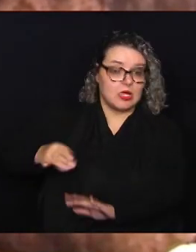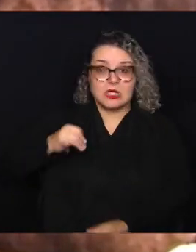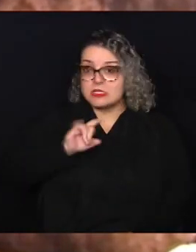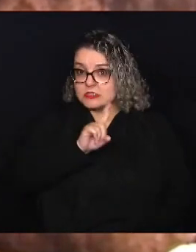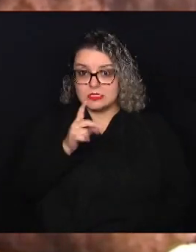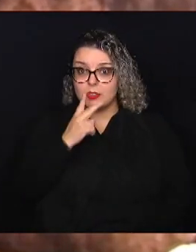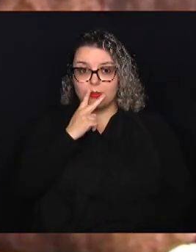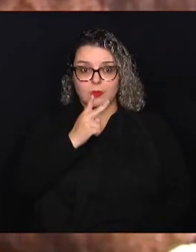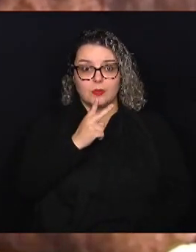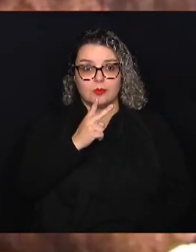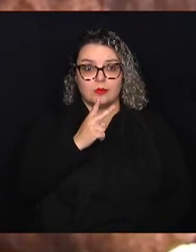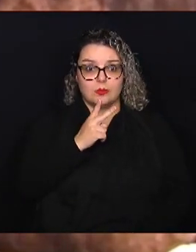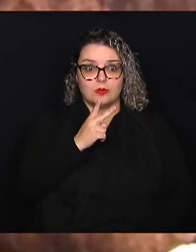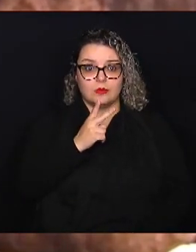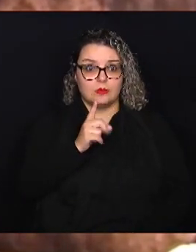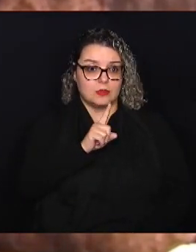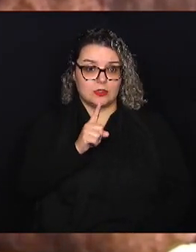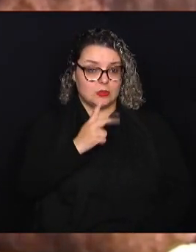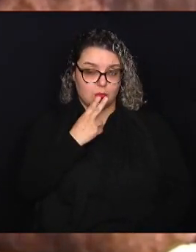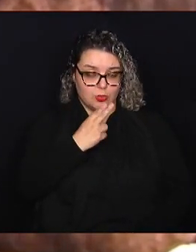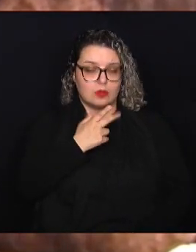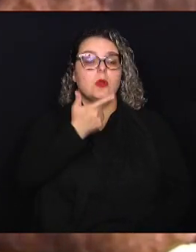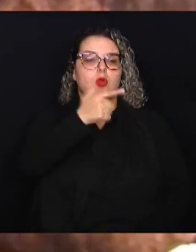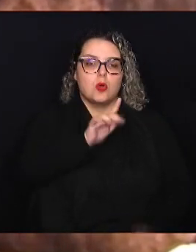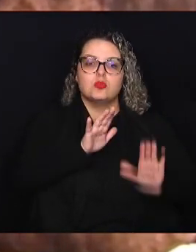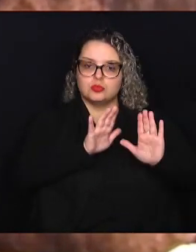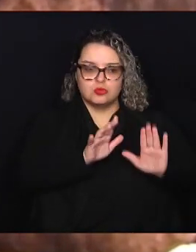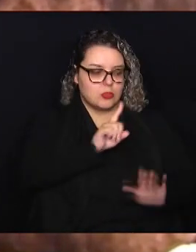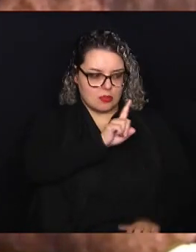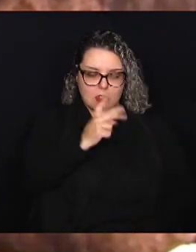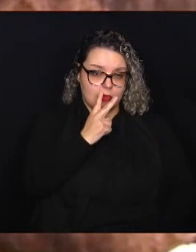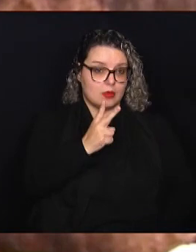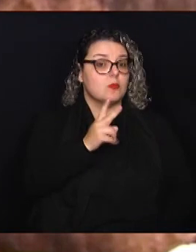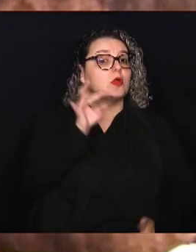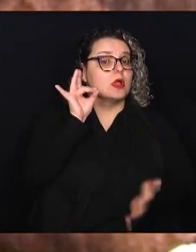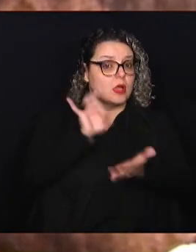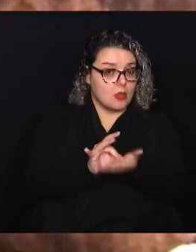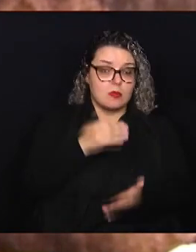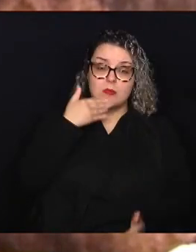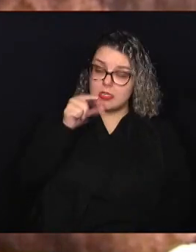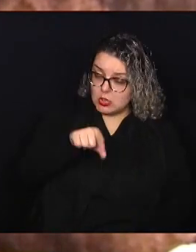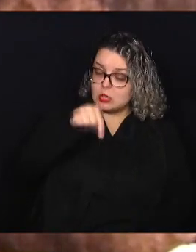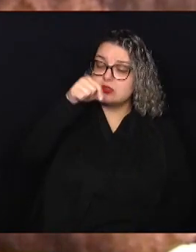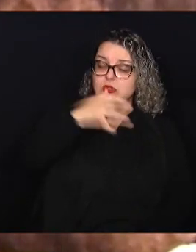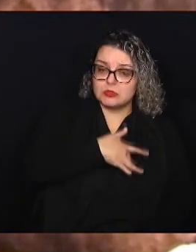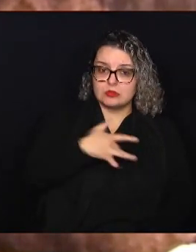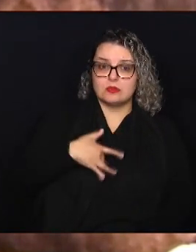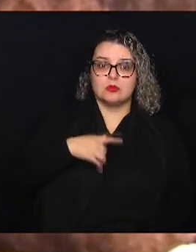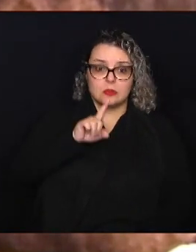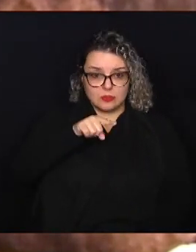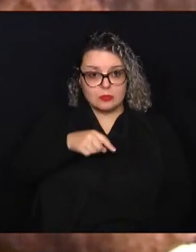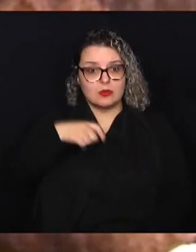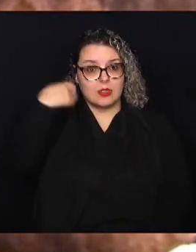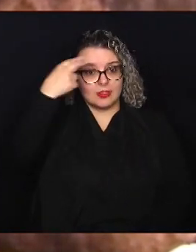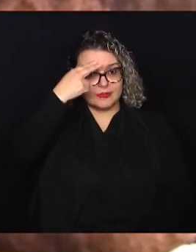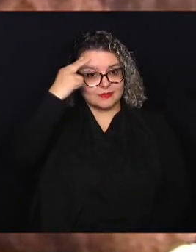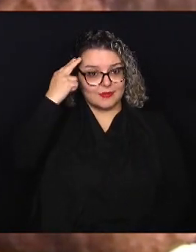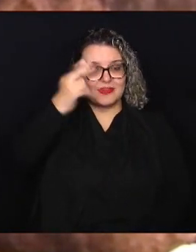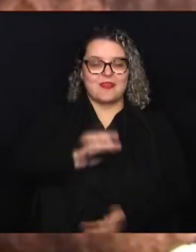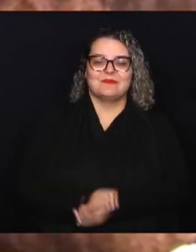não fuma, continue assim que é realmente a melhor coisa para a saúde. Não é isso Gabriel Castro?